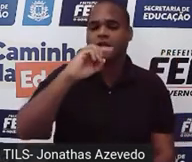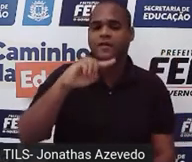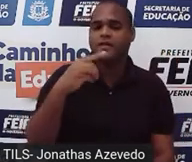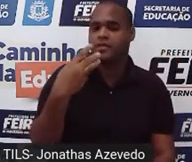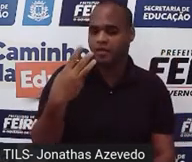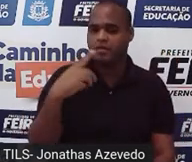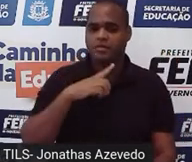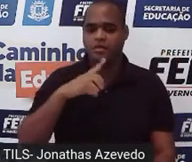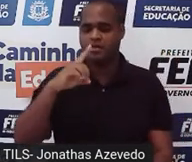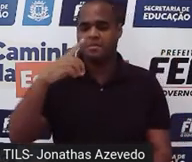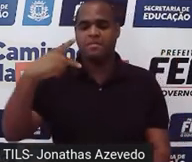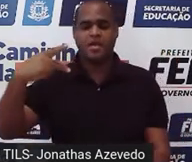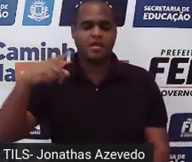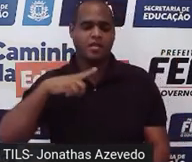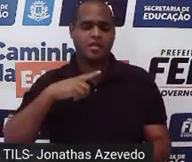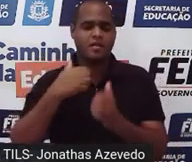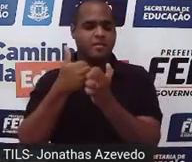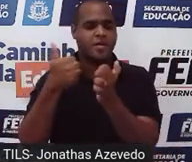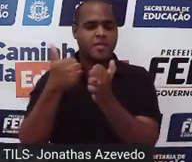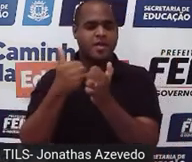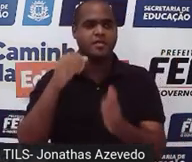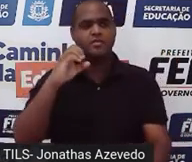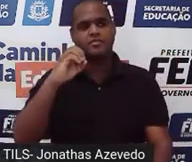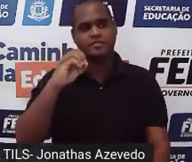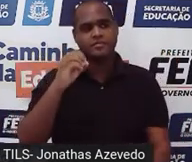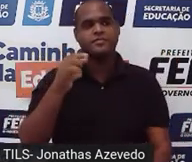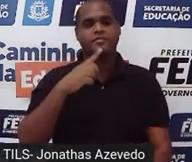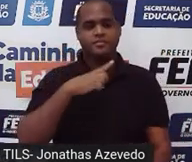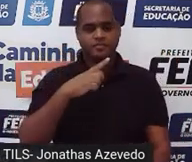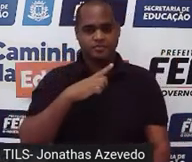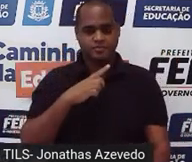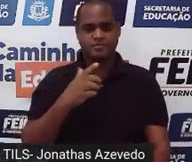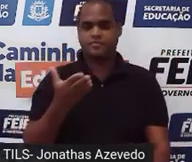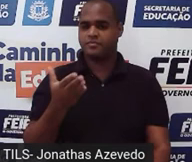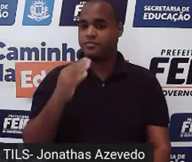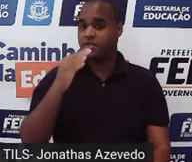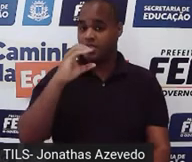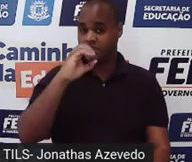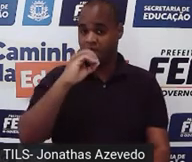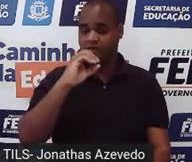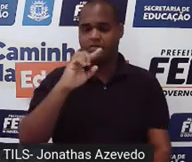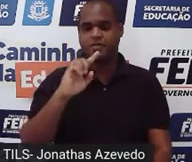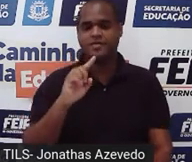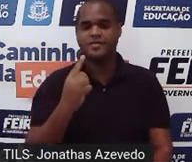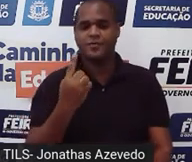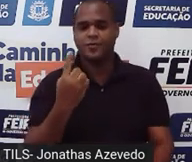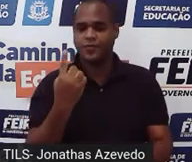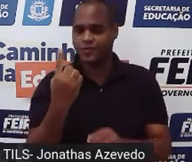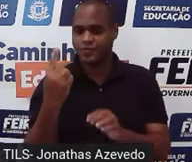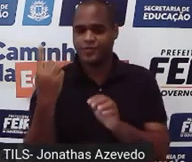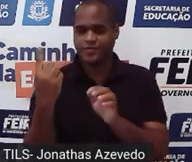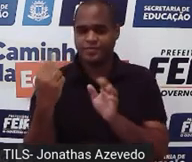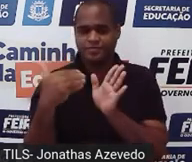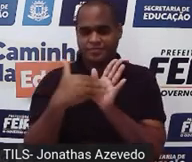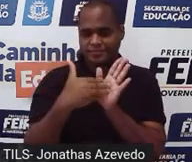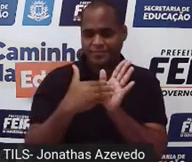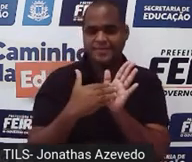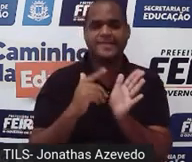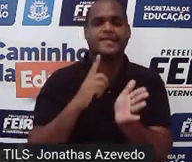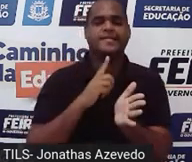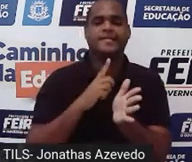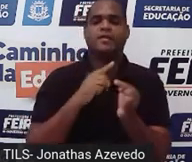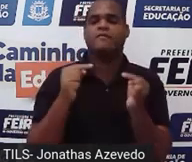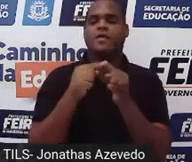dízima periódica, tá mais próximo do 0, tá entre 0 e 1, tá bom? E fica mais